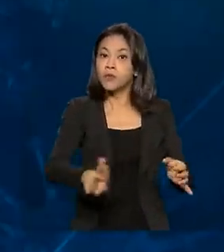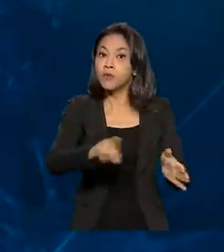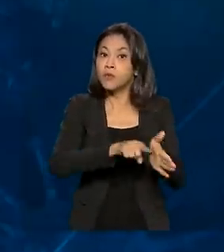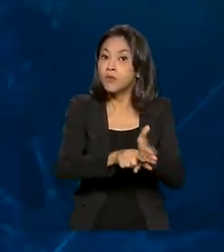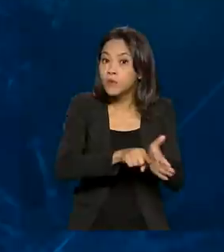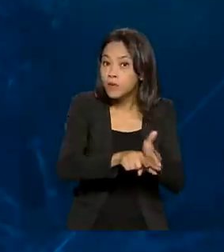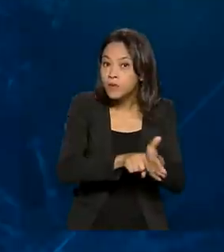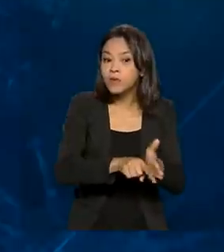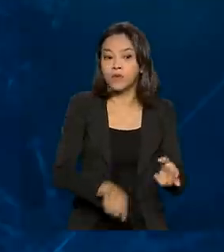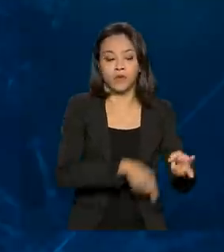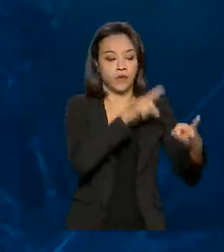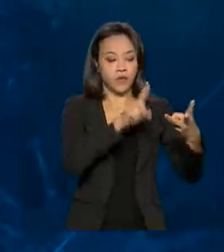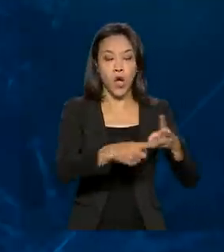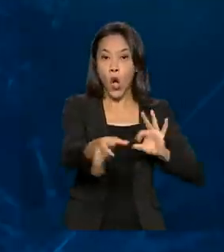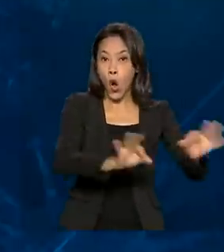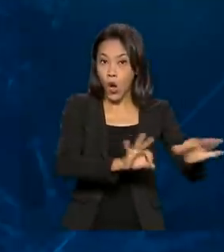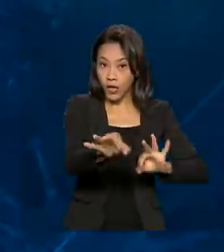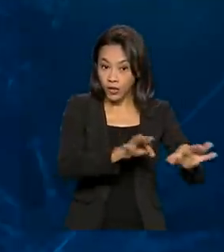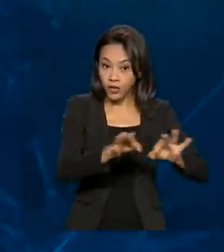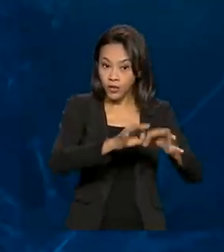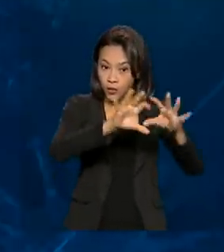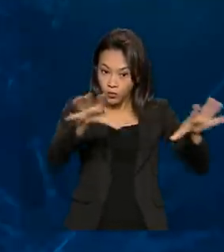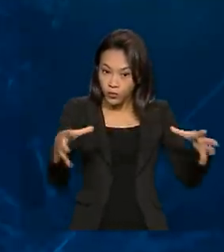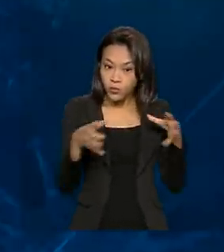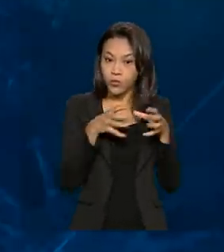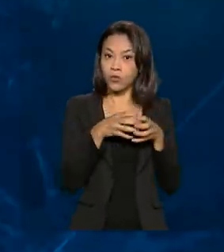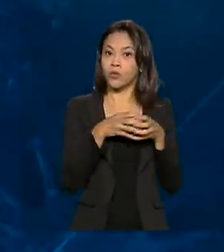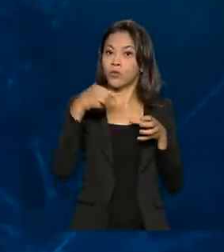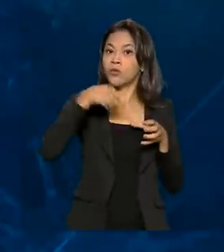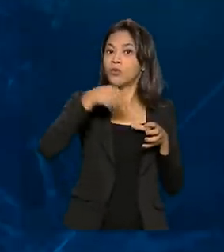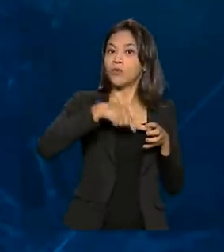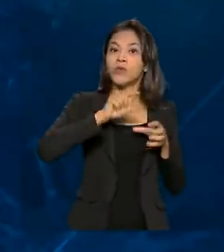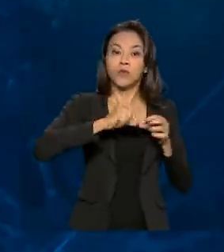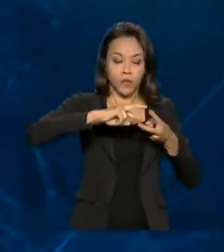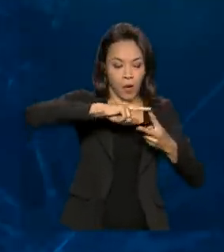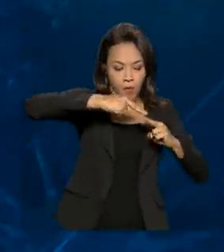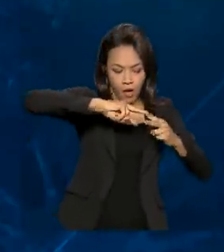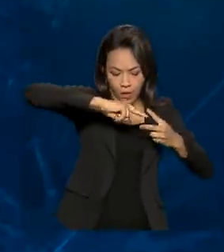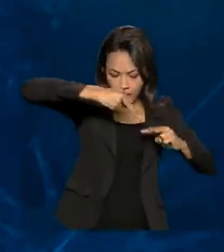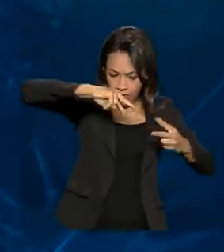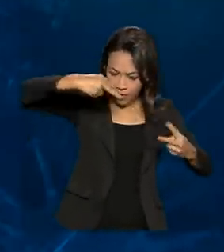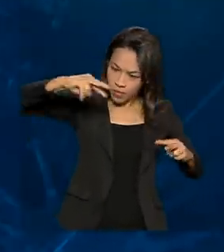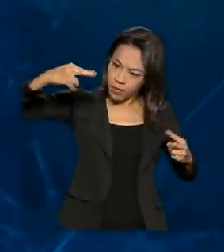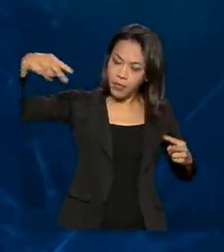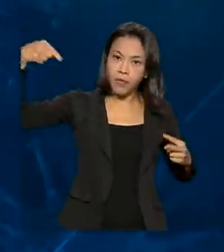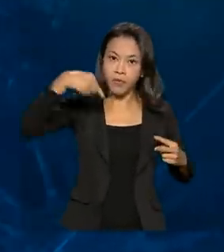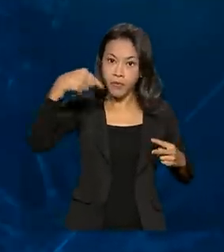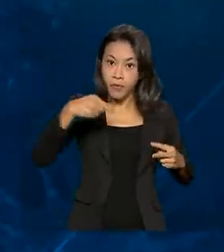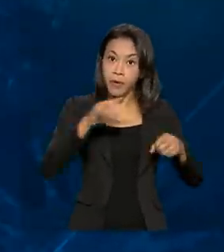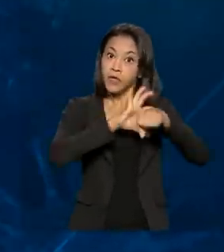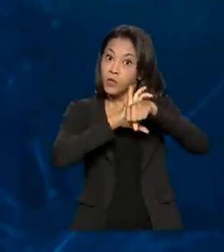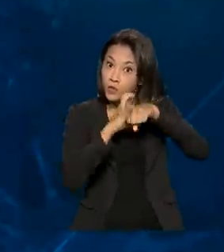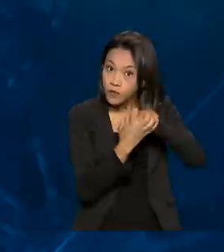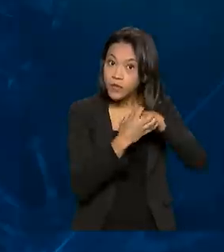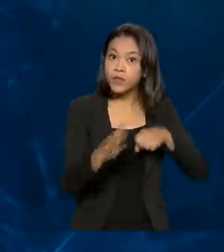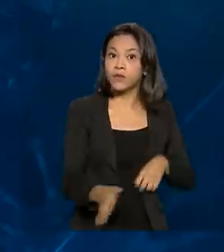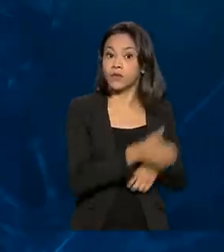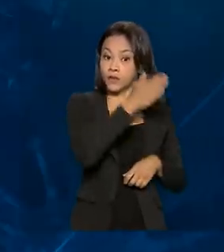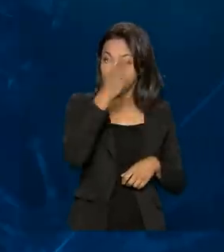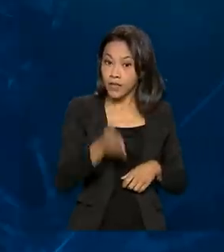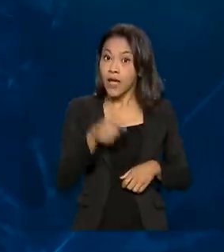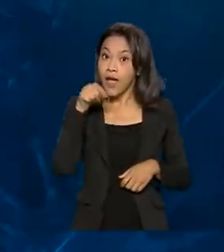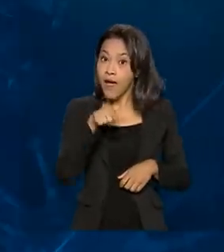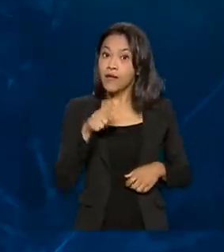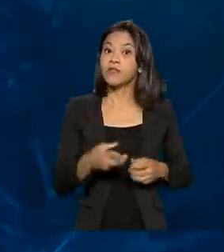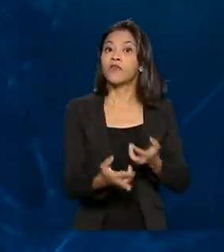doença. Montou a Corona Ômica, uma rede de sequenciamento e monitoramento genômico do coronavírus. Essa rede